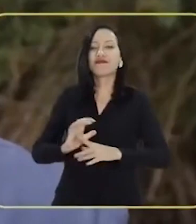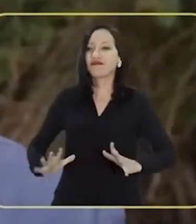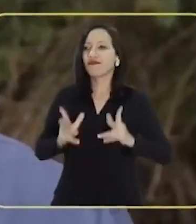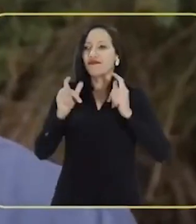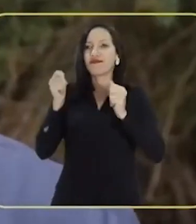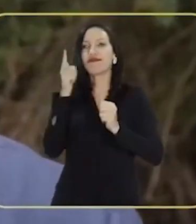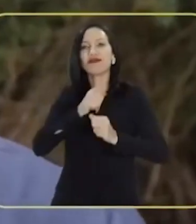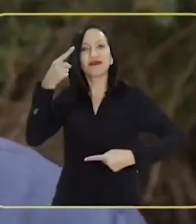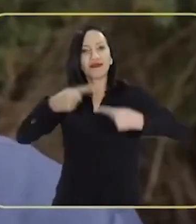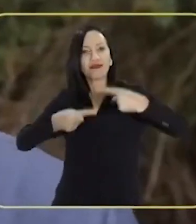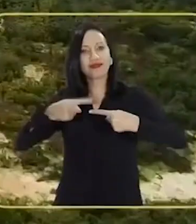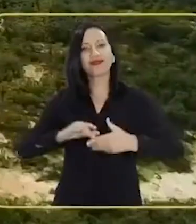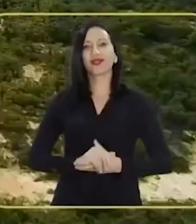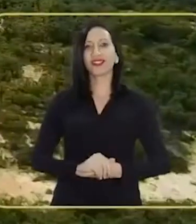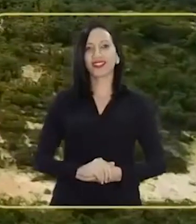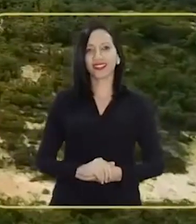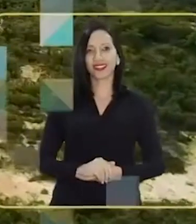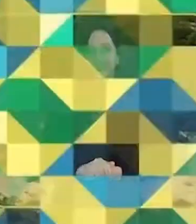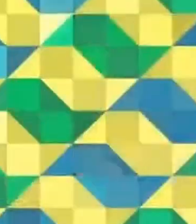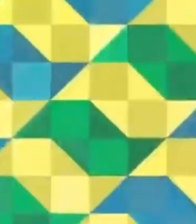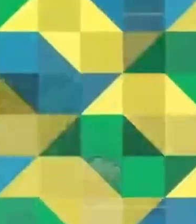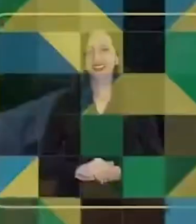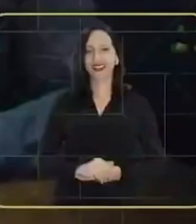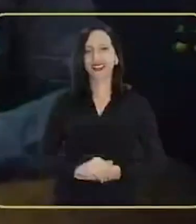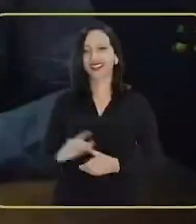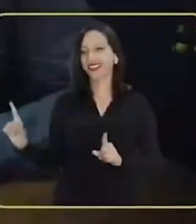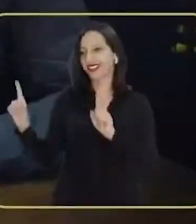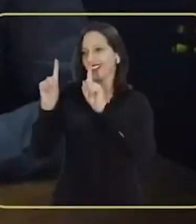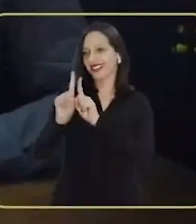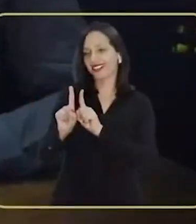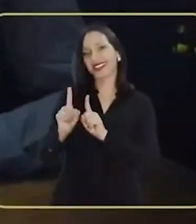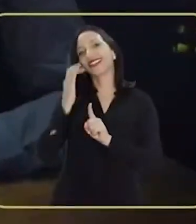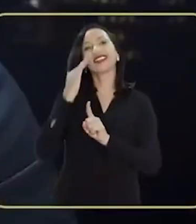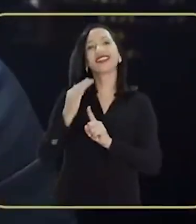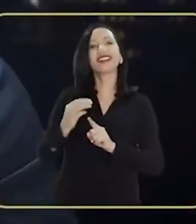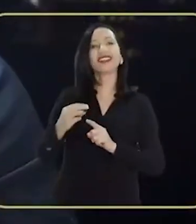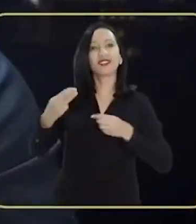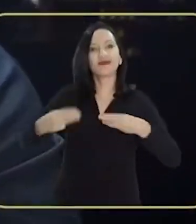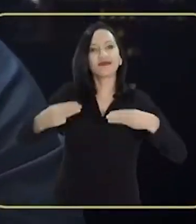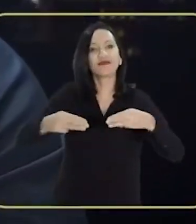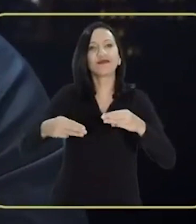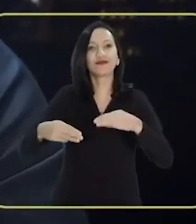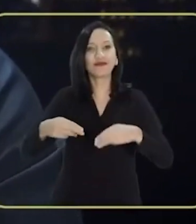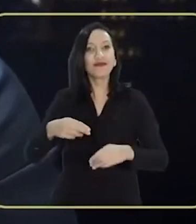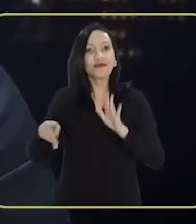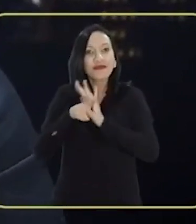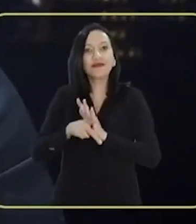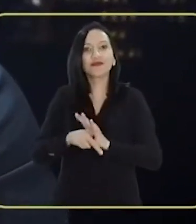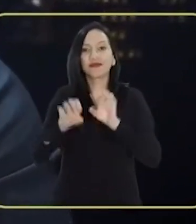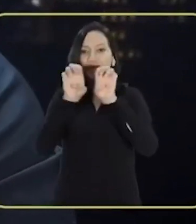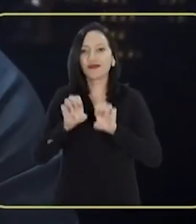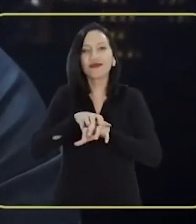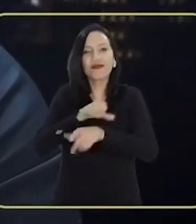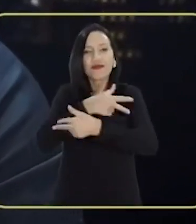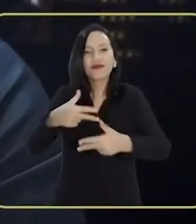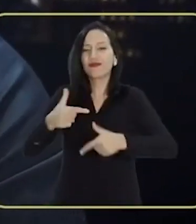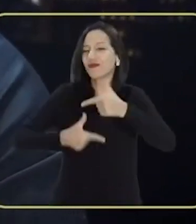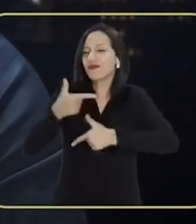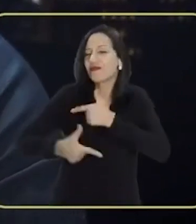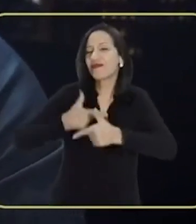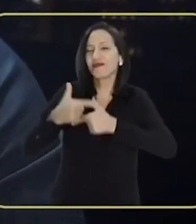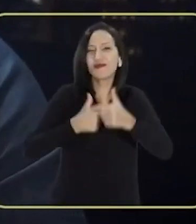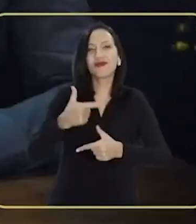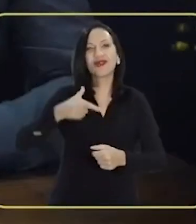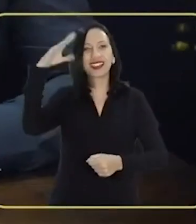estado que vai ficar Muito mais competitivo Vote 10! Eu estou aqui ao lado do Tarcísio É um ministro da Intra e Futura Que fez muito mais